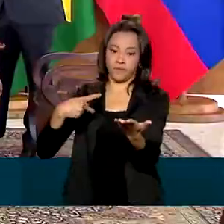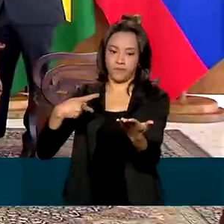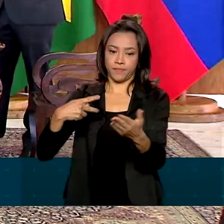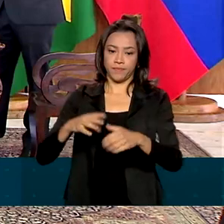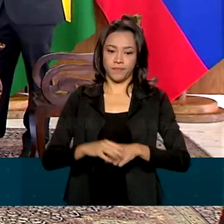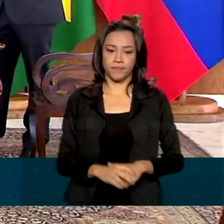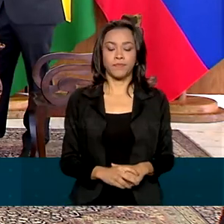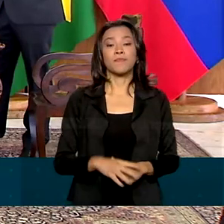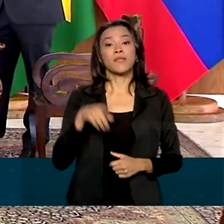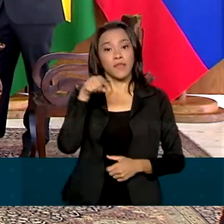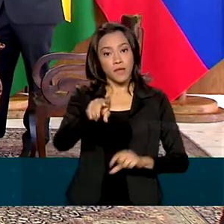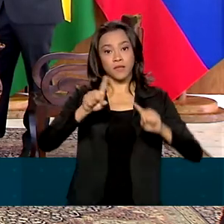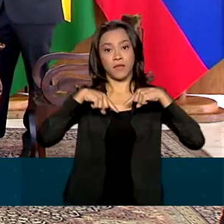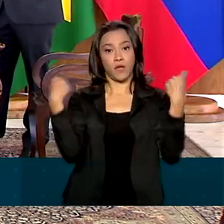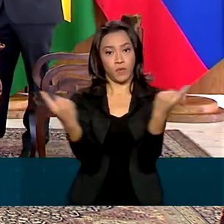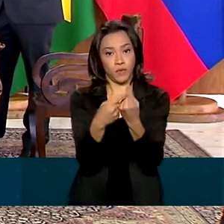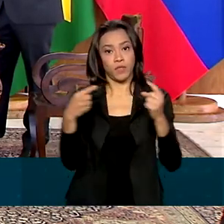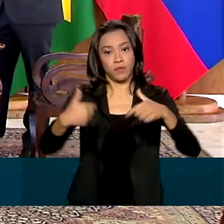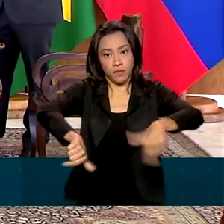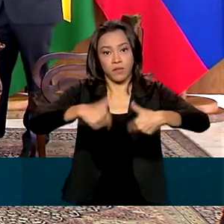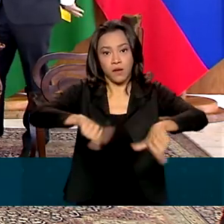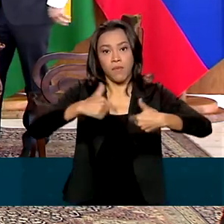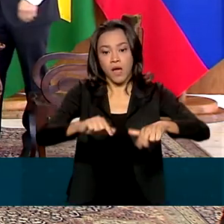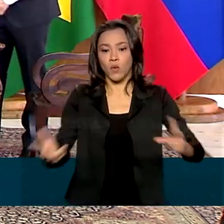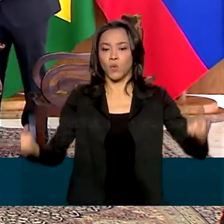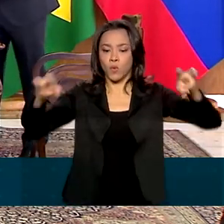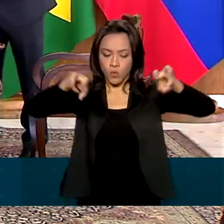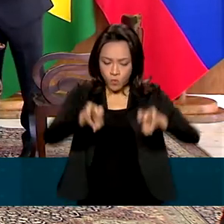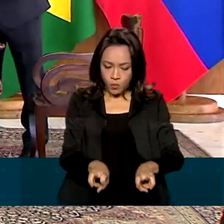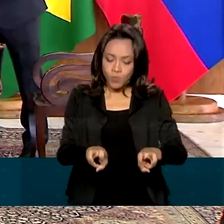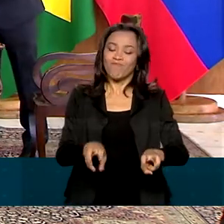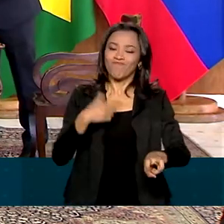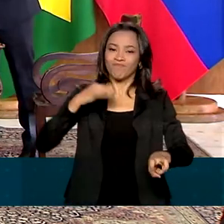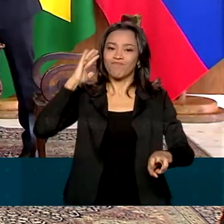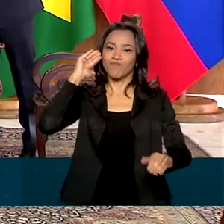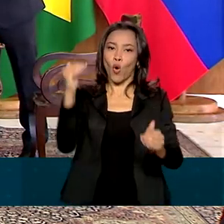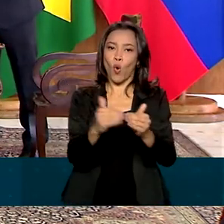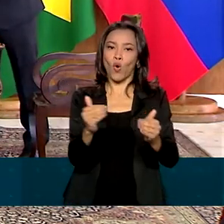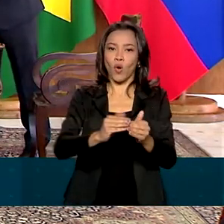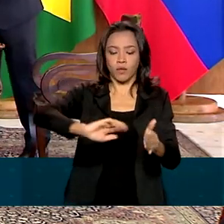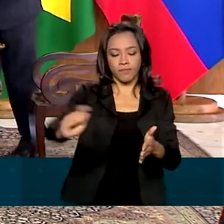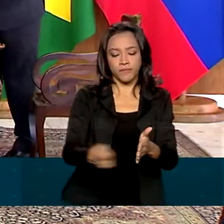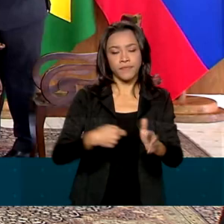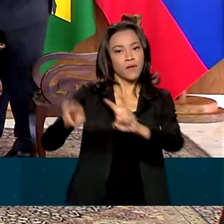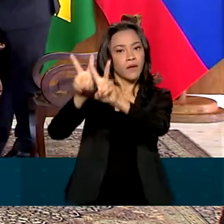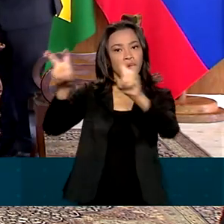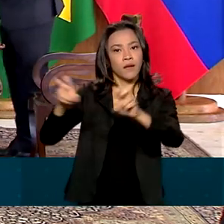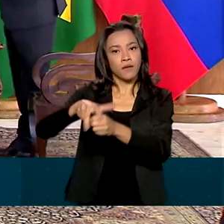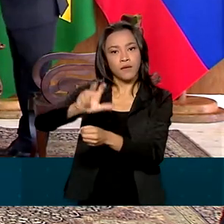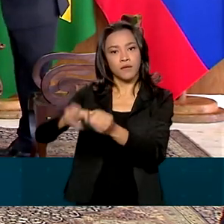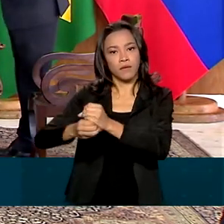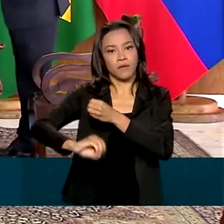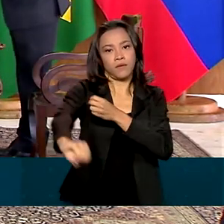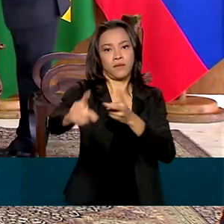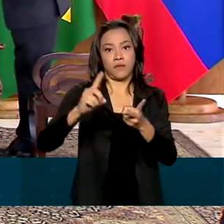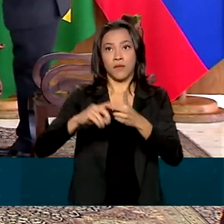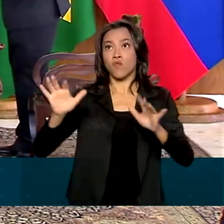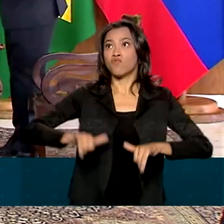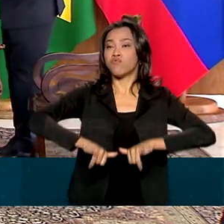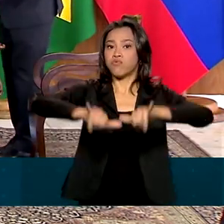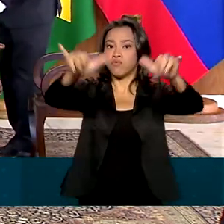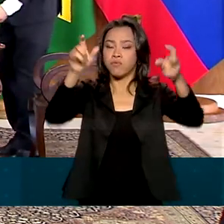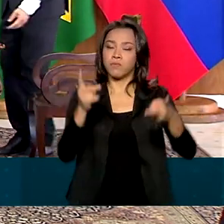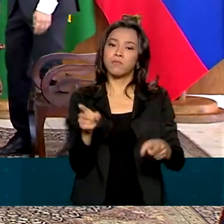Na reunião de trabalho, as comitivas fecharam acordos técnicos em áreas como saneamento, investimento aéreo,